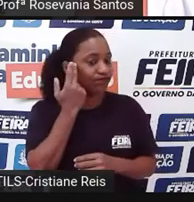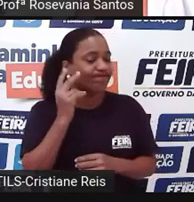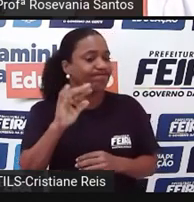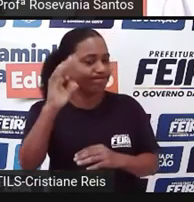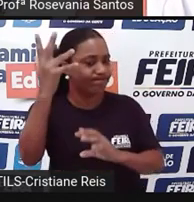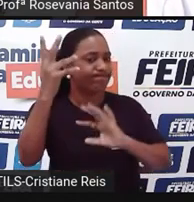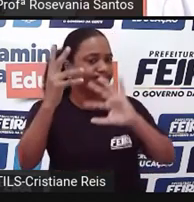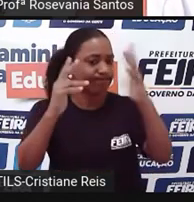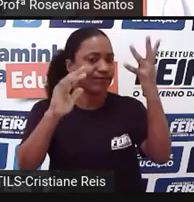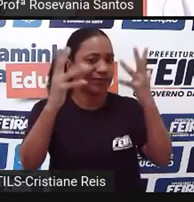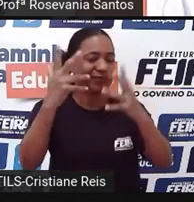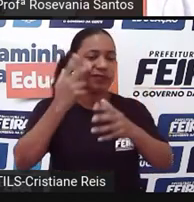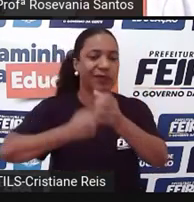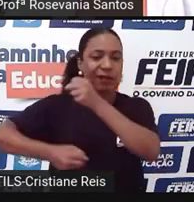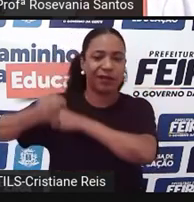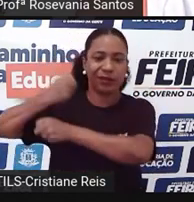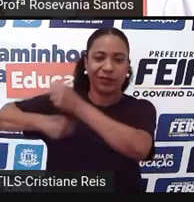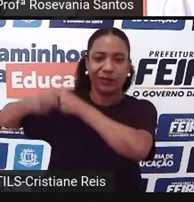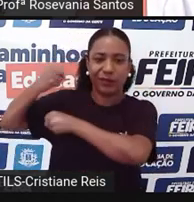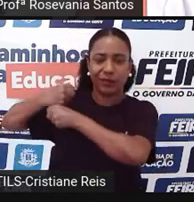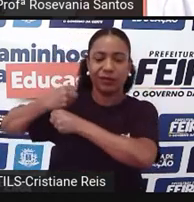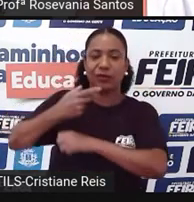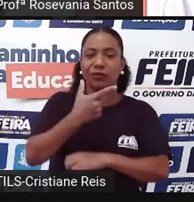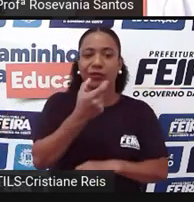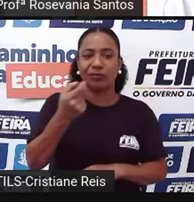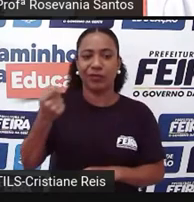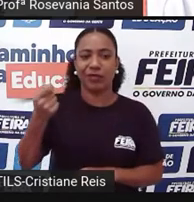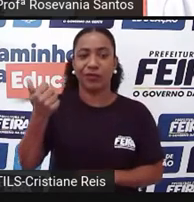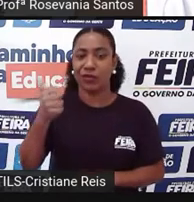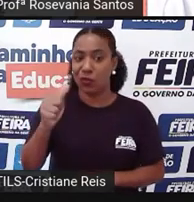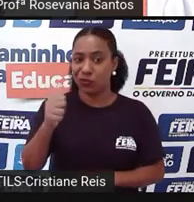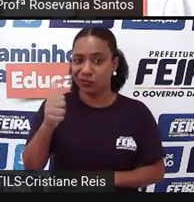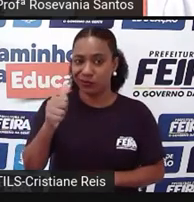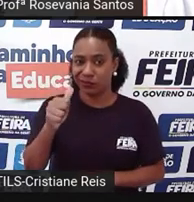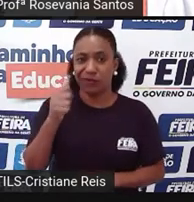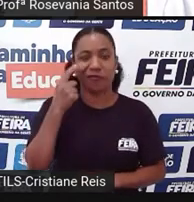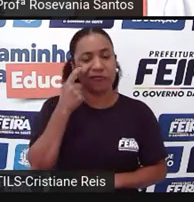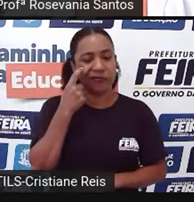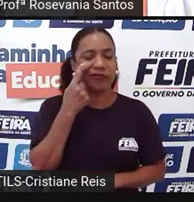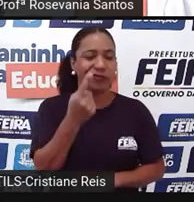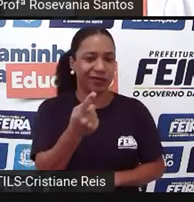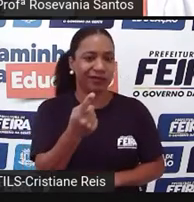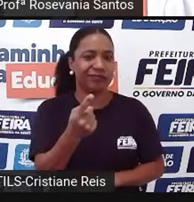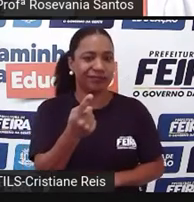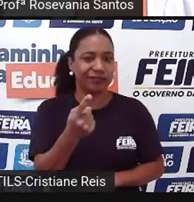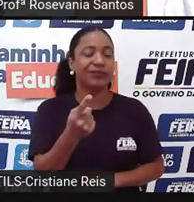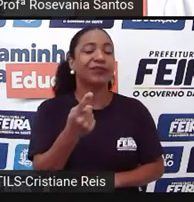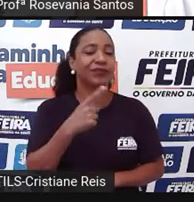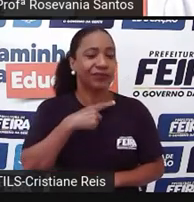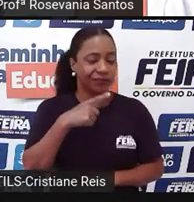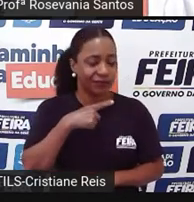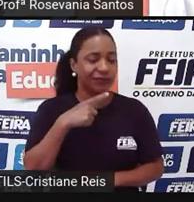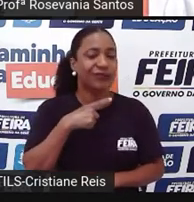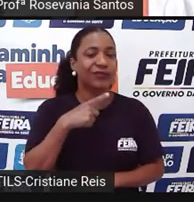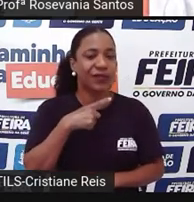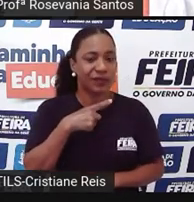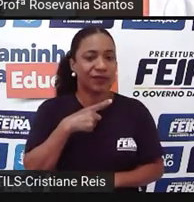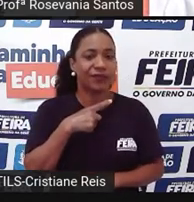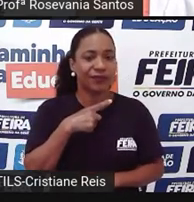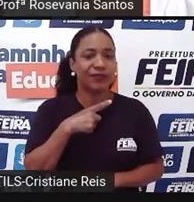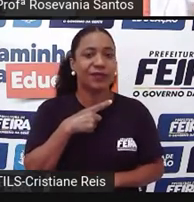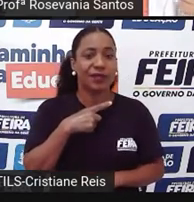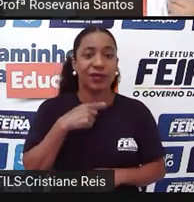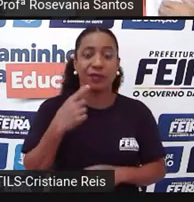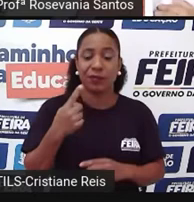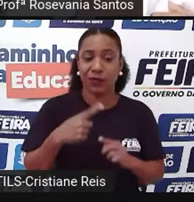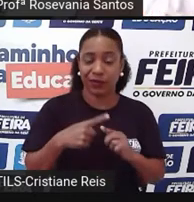históricas que tiveram, mas perceba, gente, que em 2011, o fato de ainda ter, né, porque a cada ano